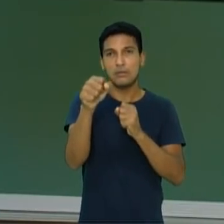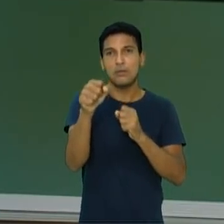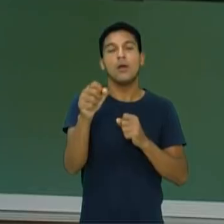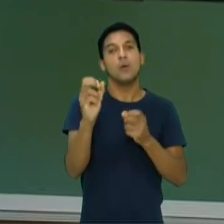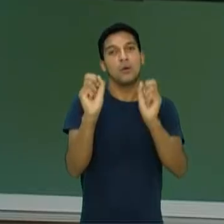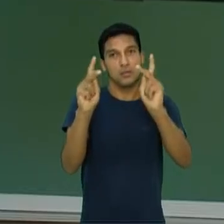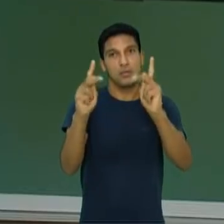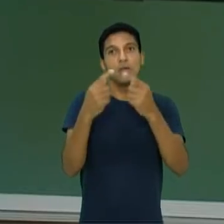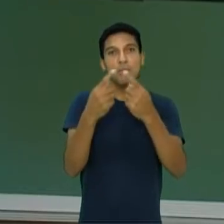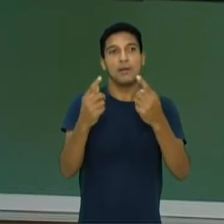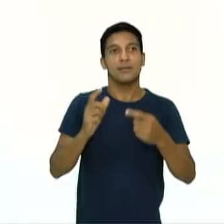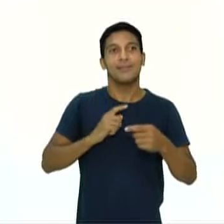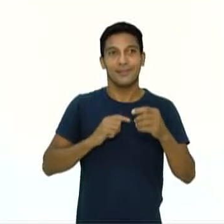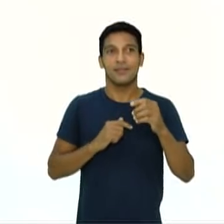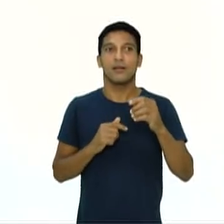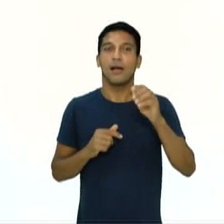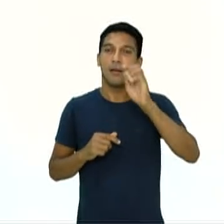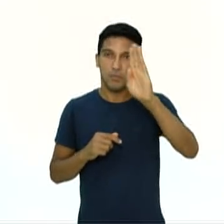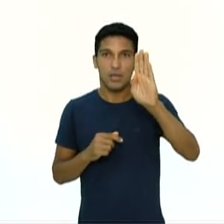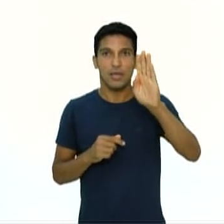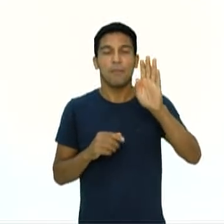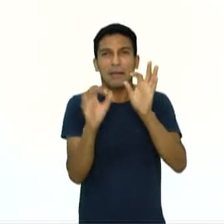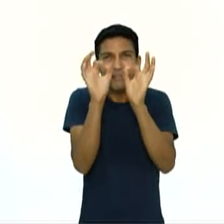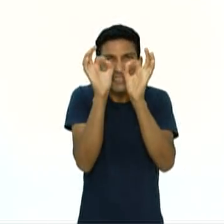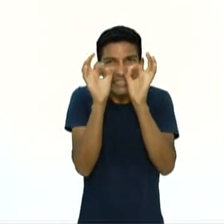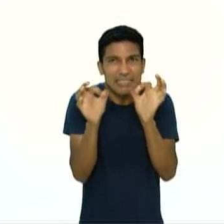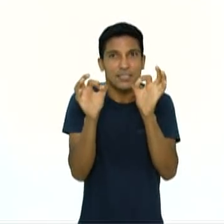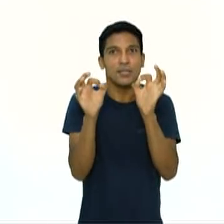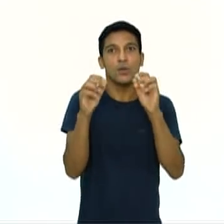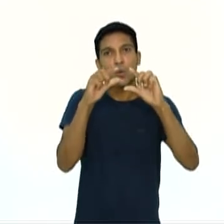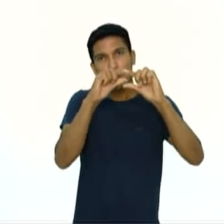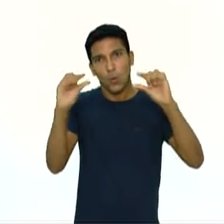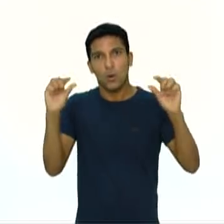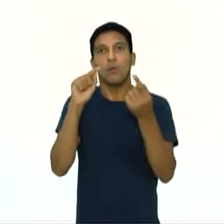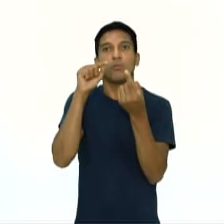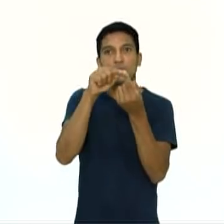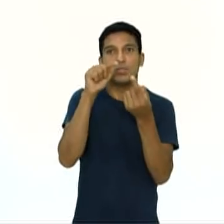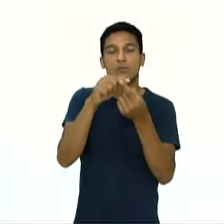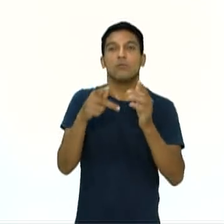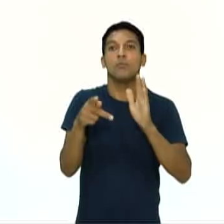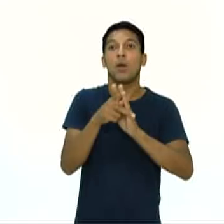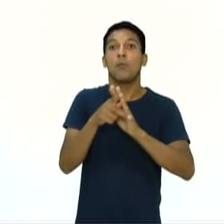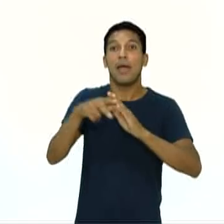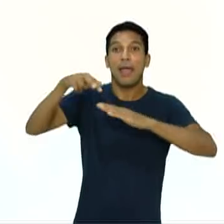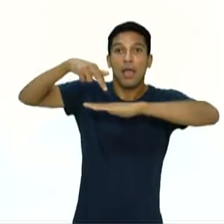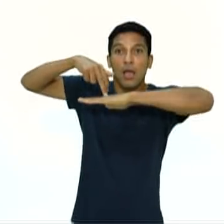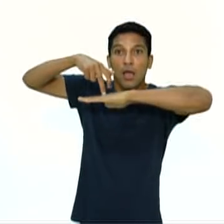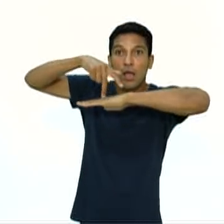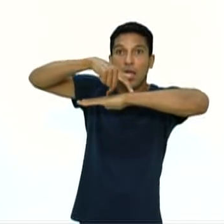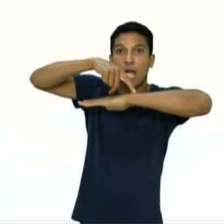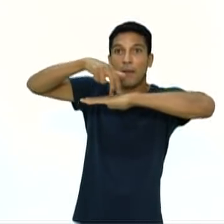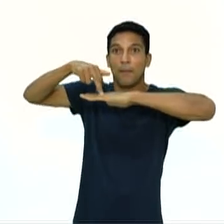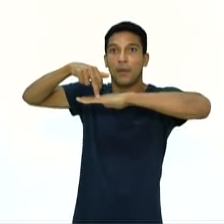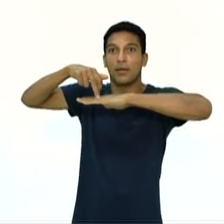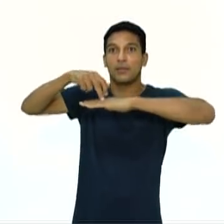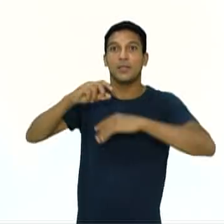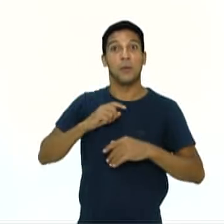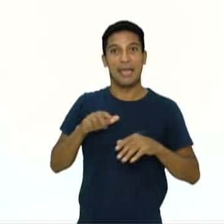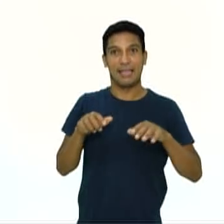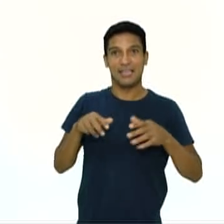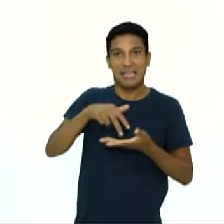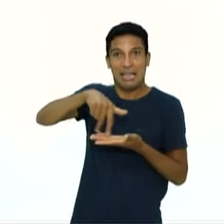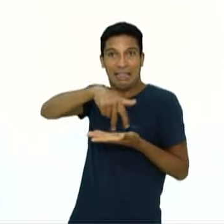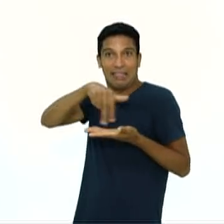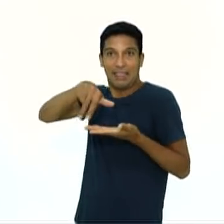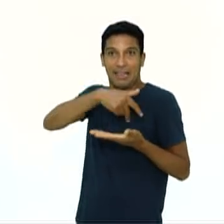né? Que é a alternativa B. Então, objetivo daquele jogo de pernas, né? Não é o de confundir o adversário com a dança